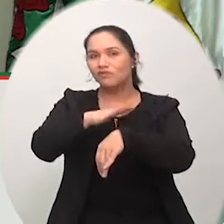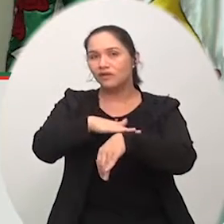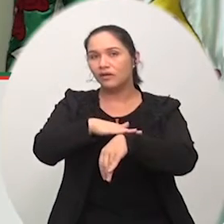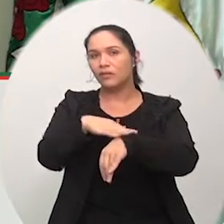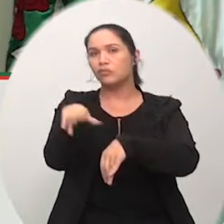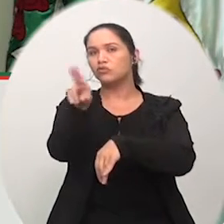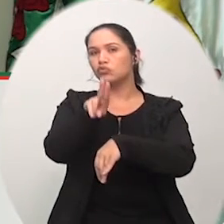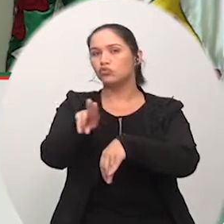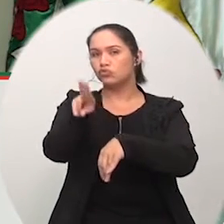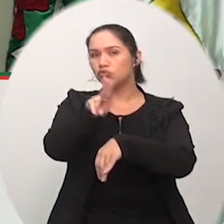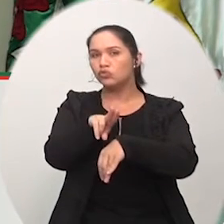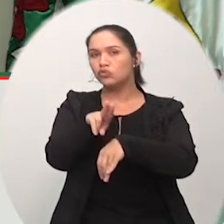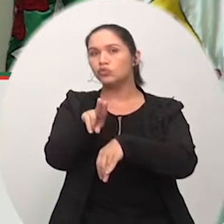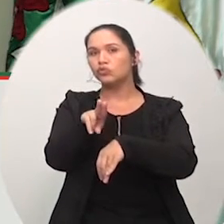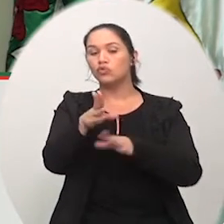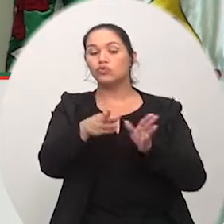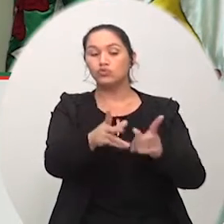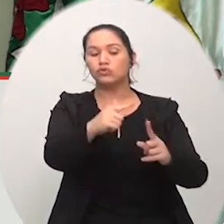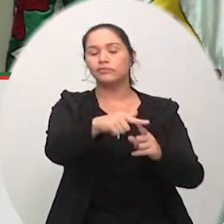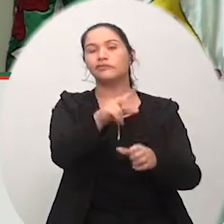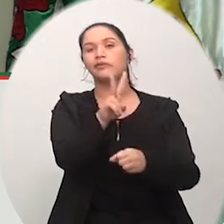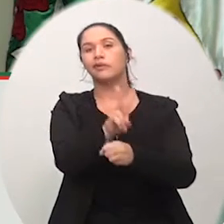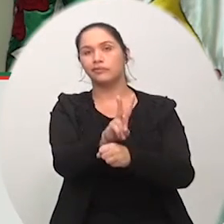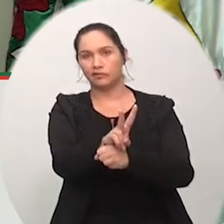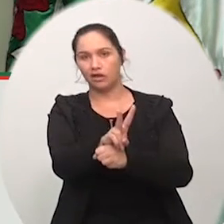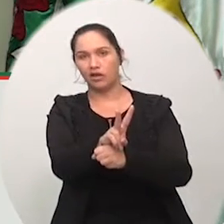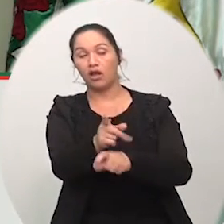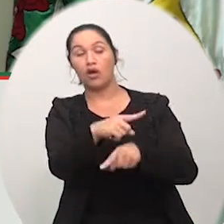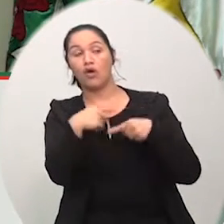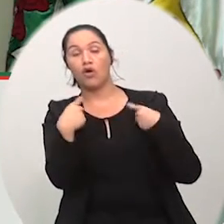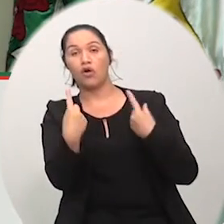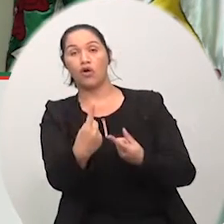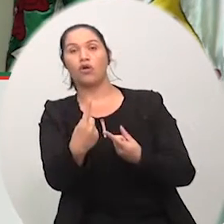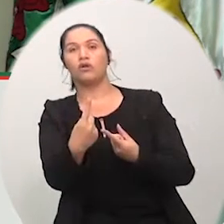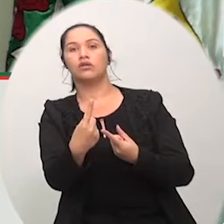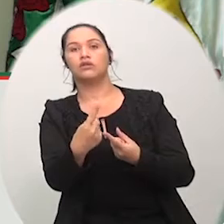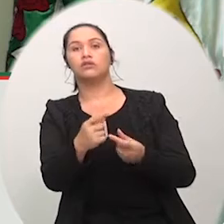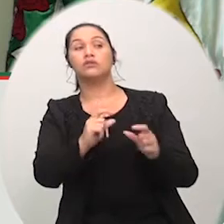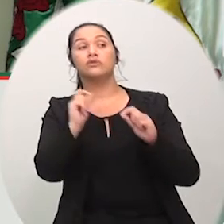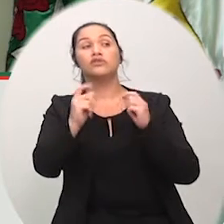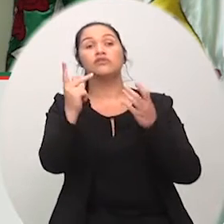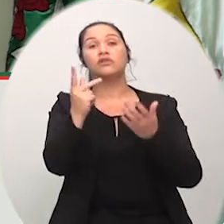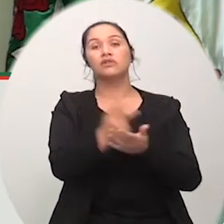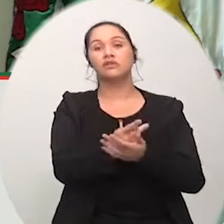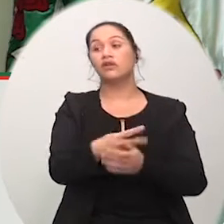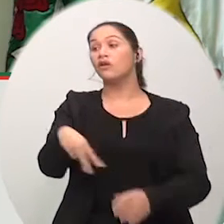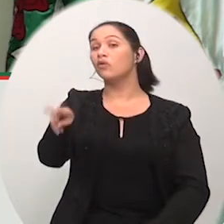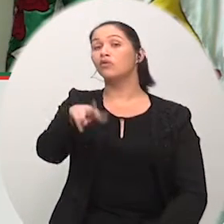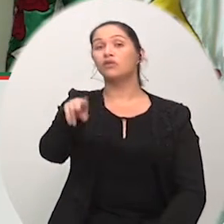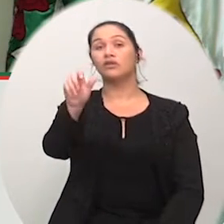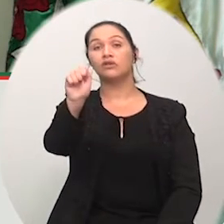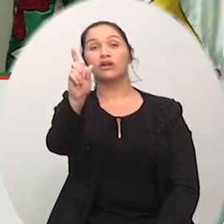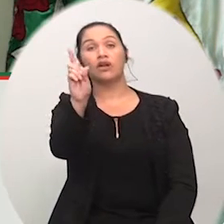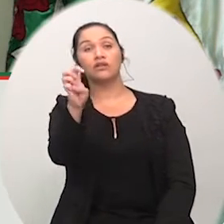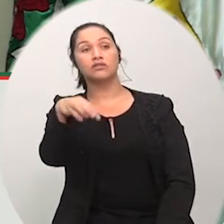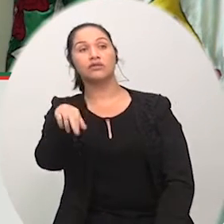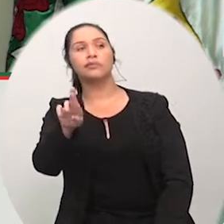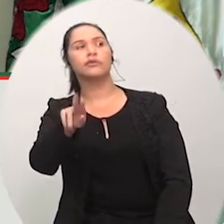de fazer a gerência do cemitério, nós vamos ter representantes aqui da Câmara, acho que é o vereador Ademir, Ademir? E mais quem?